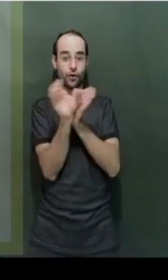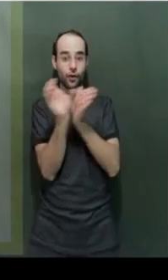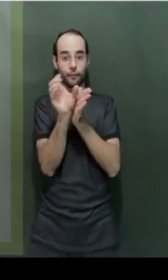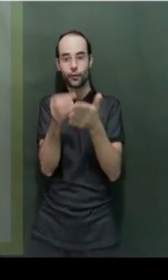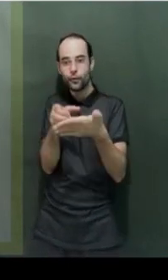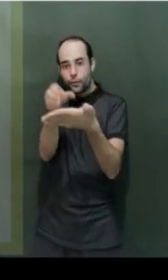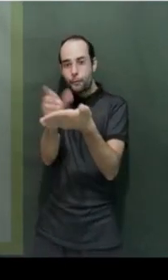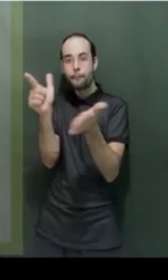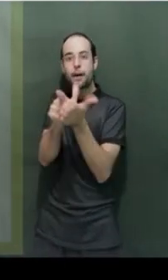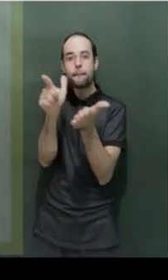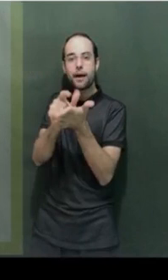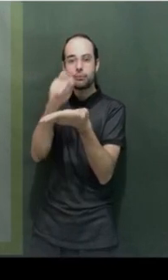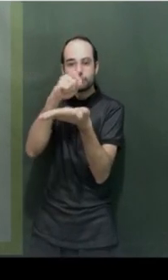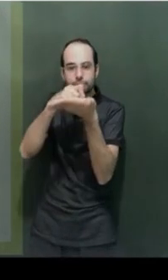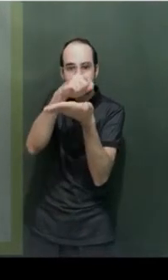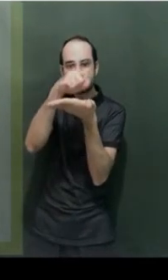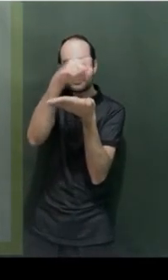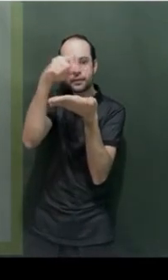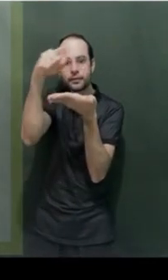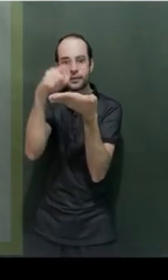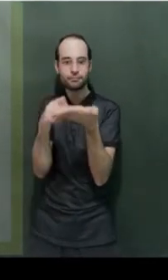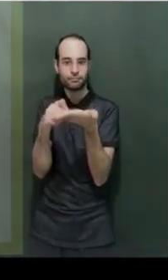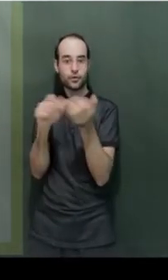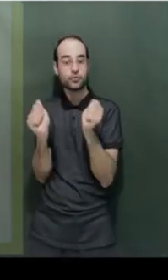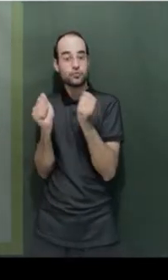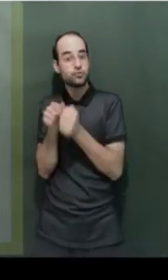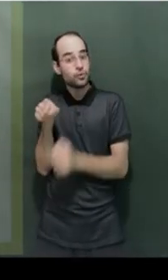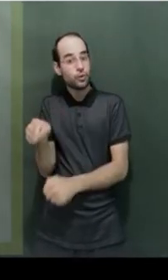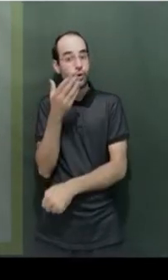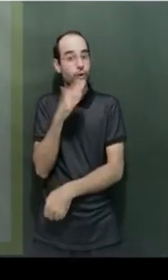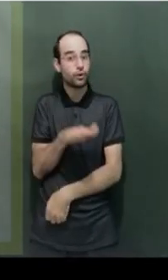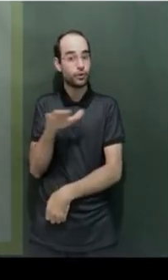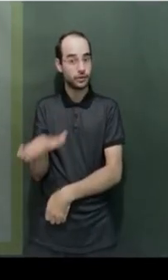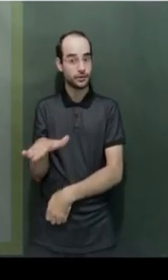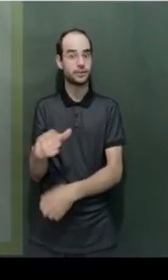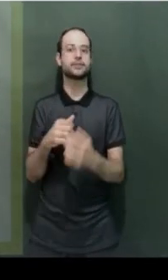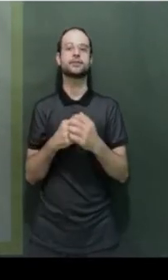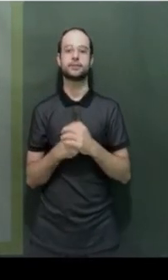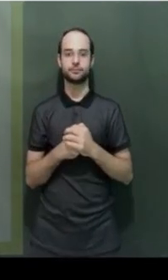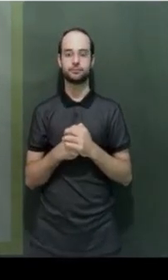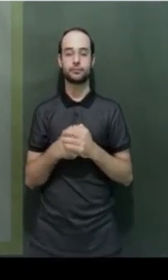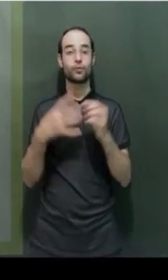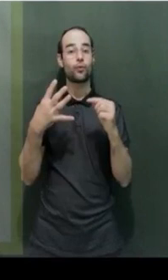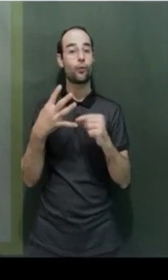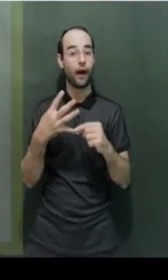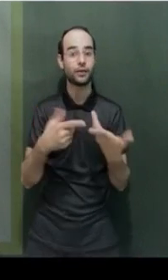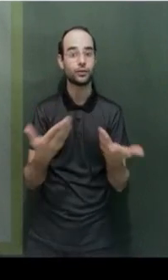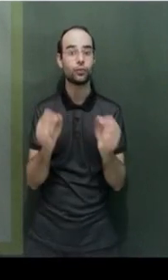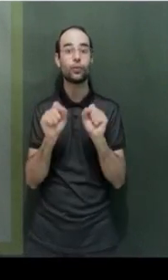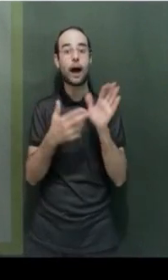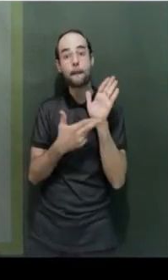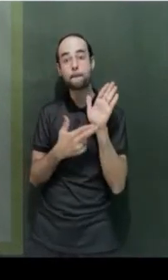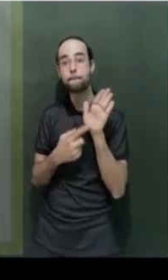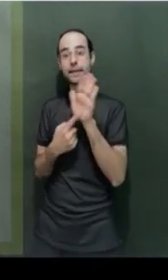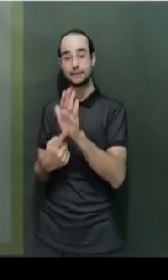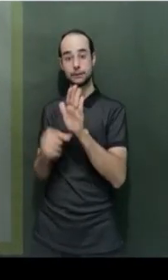deste copo junto com a criança. Faço com ela, tá? No quarto passo, eu